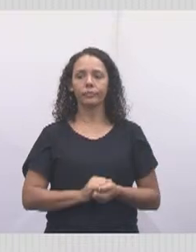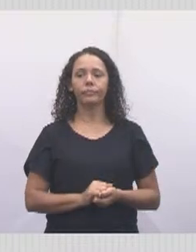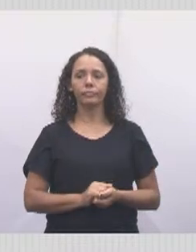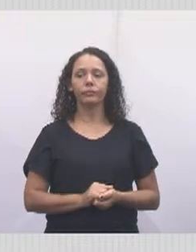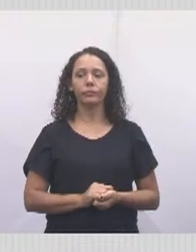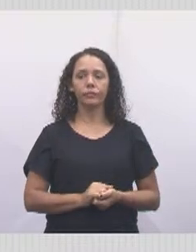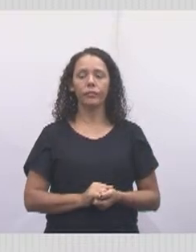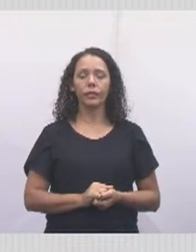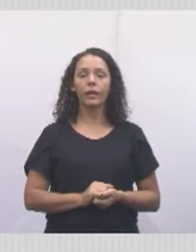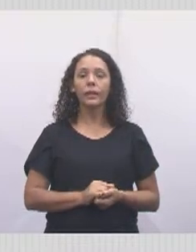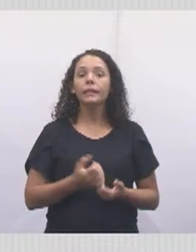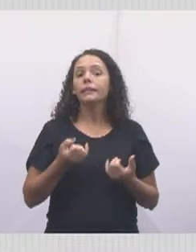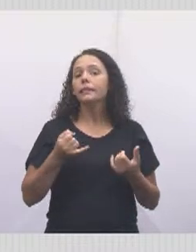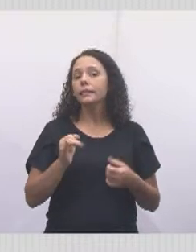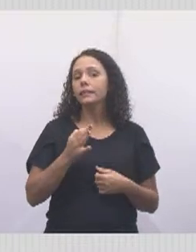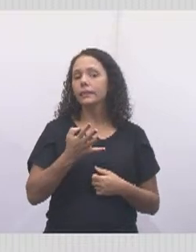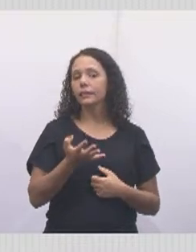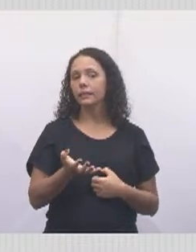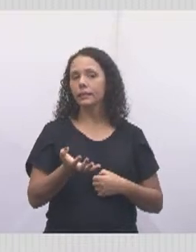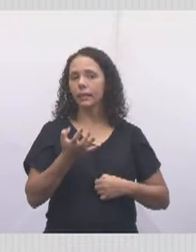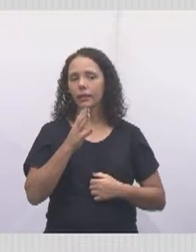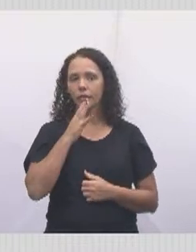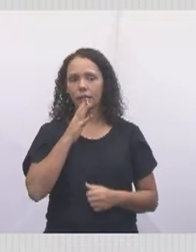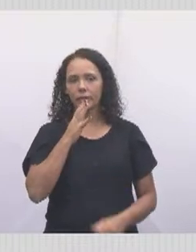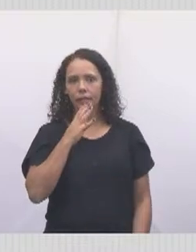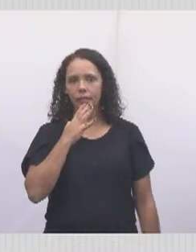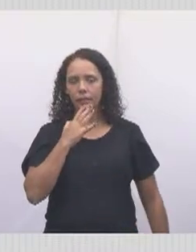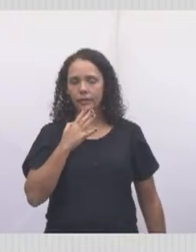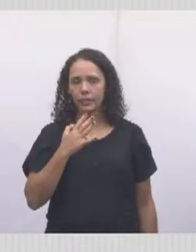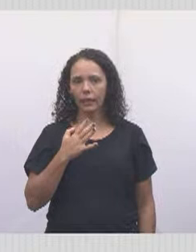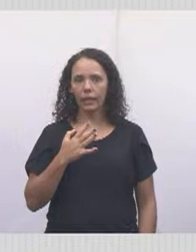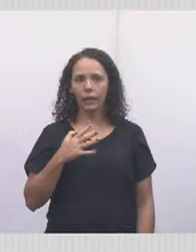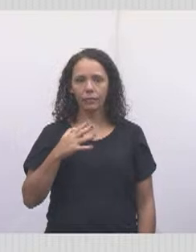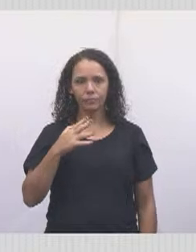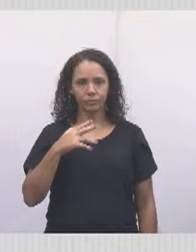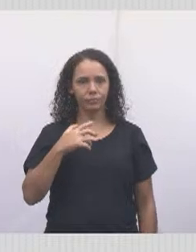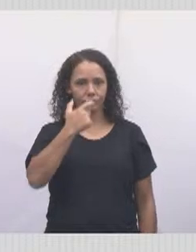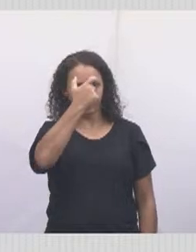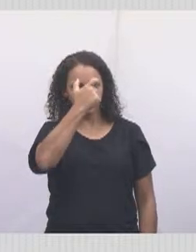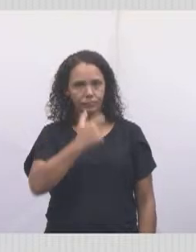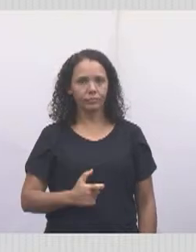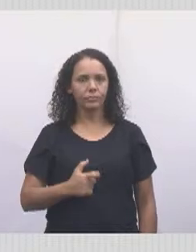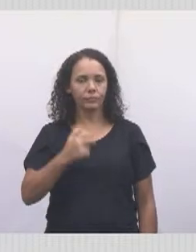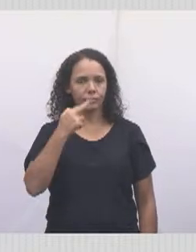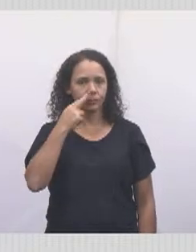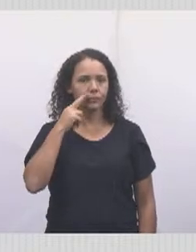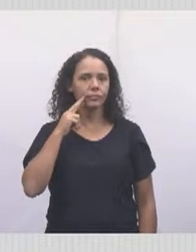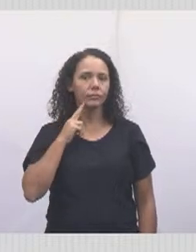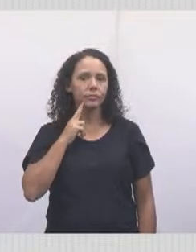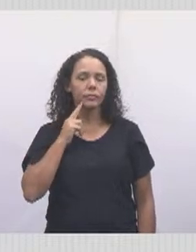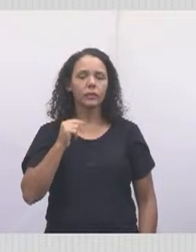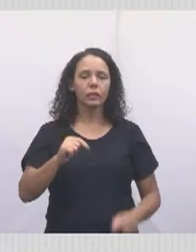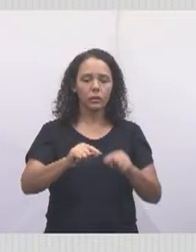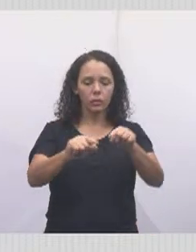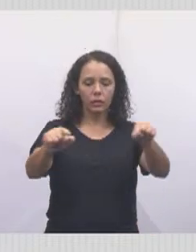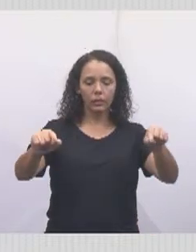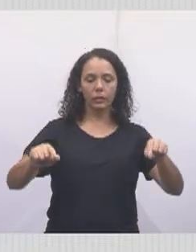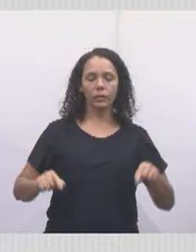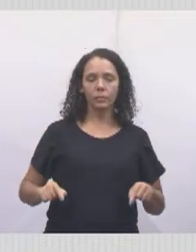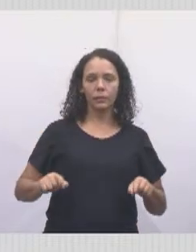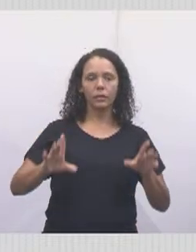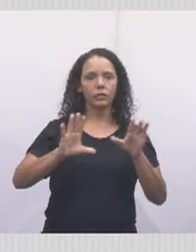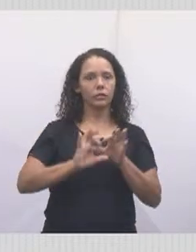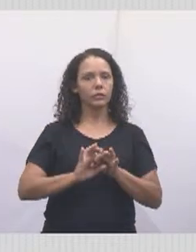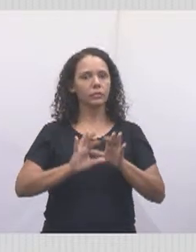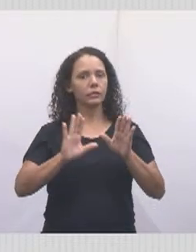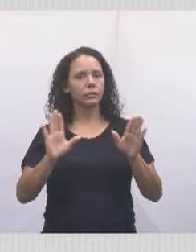Você que quer conhecer mais deste vereador Rogério Timóteo, o nosso gabinete, nós colocamos a